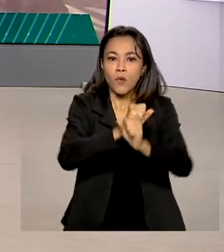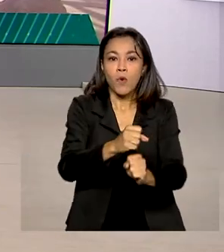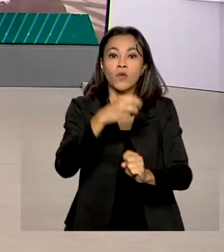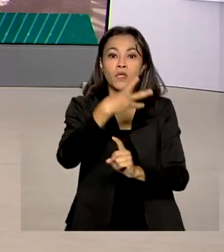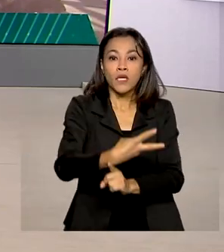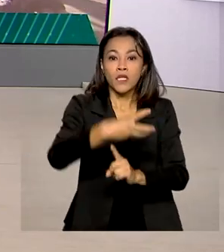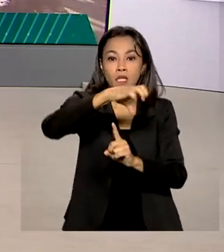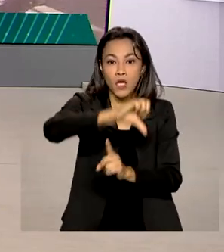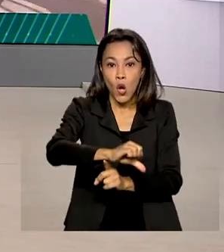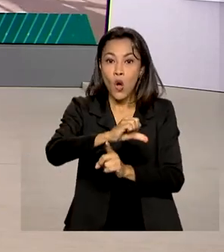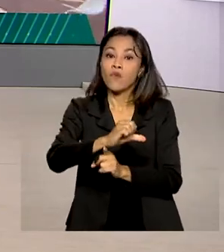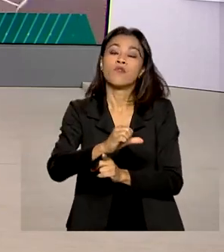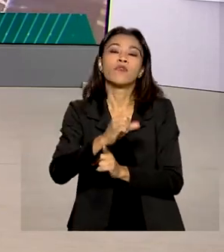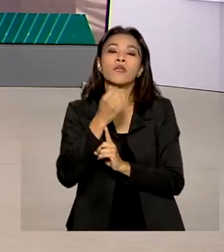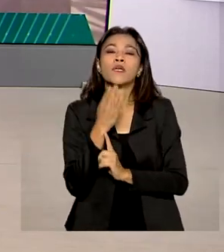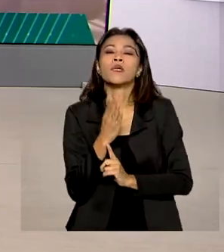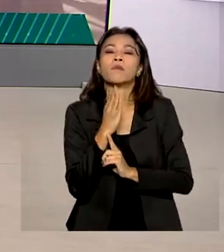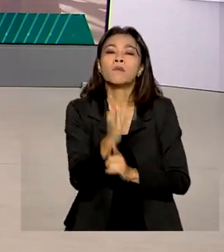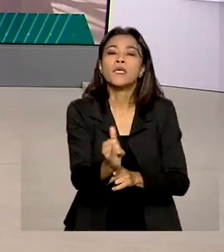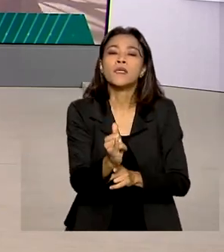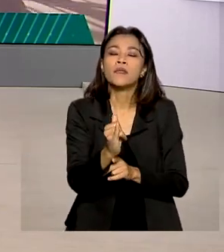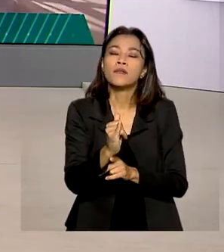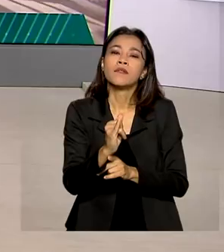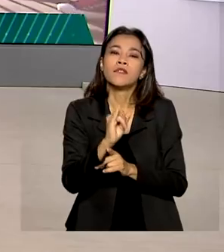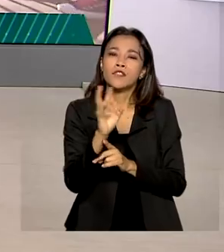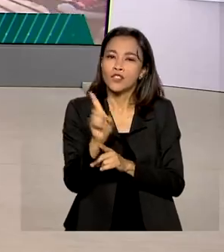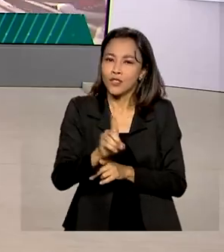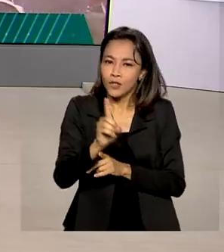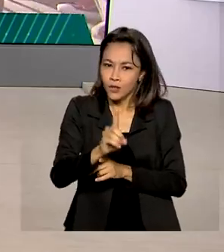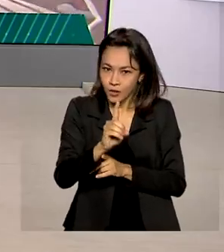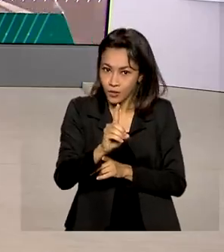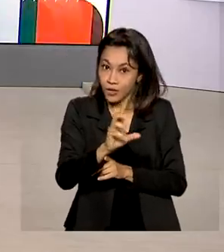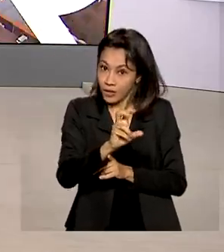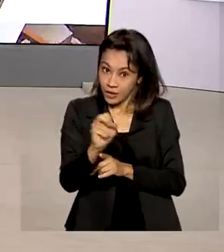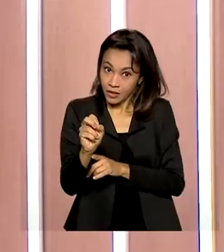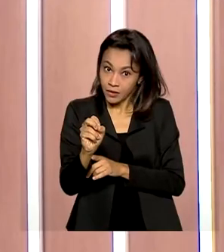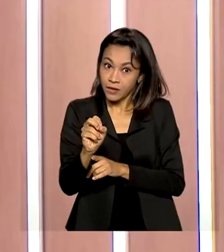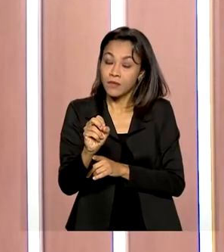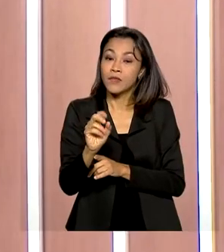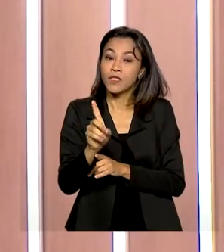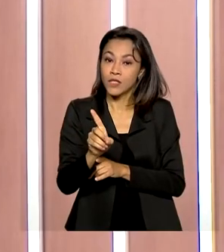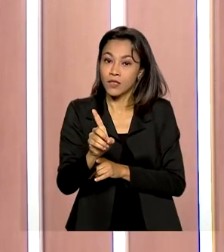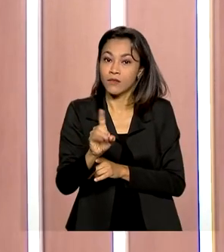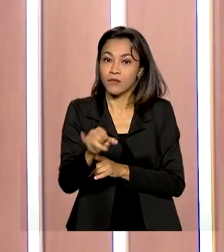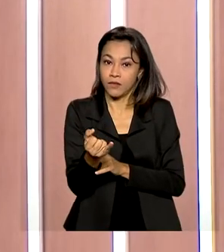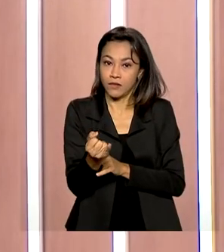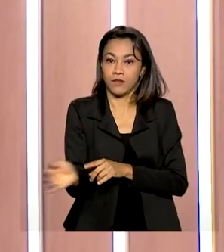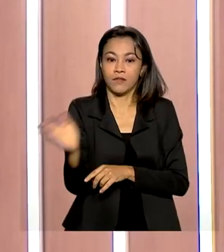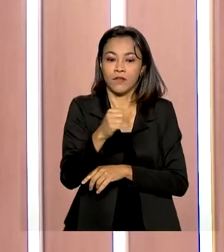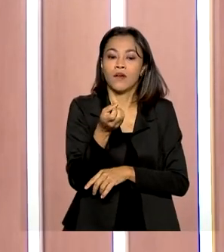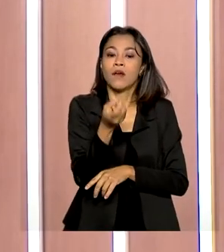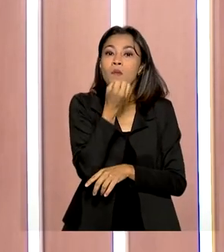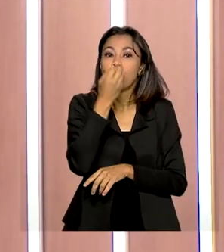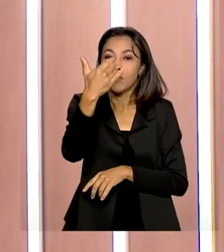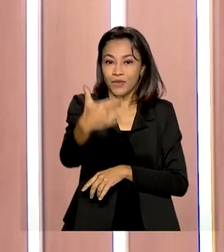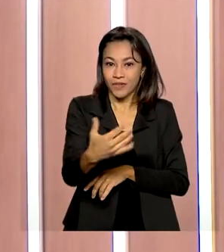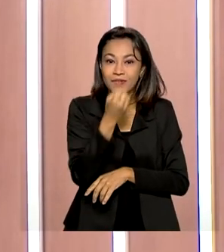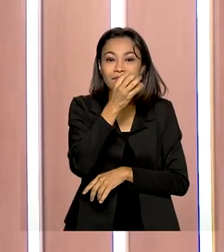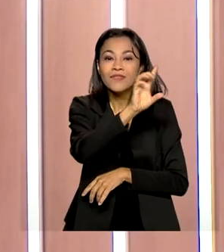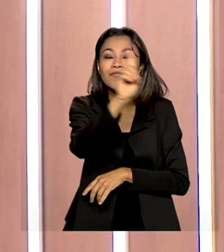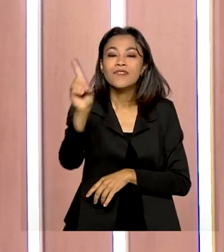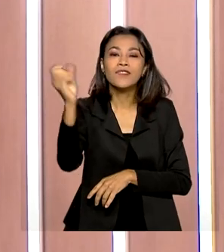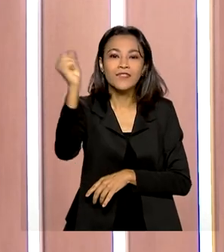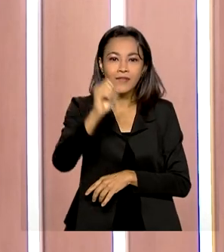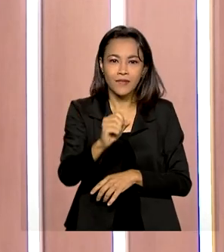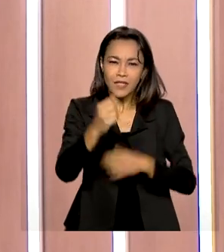,5 bilhões em janeiro. Quem comenta é Ricardo Caldas. Bom dia, bom dia a todos. O nosso tema de hoje é a balança